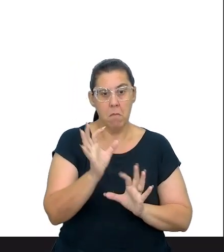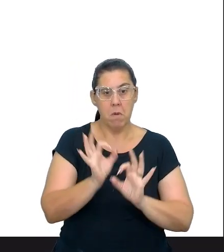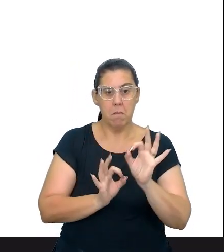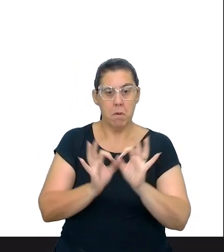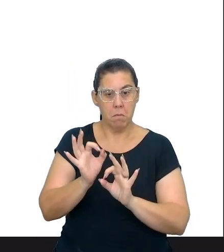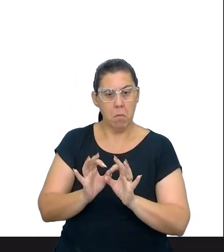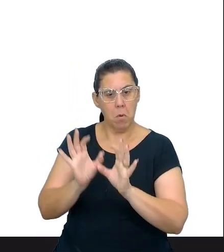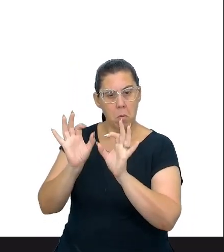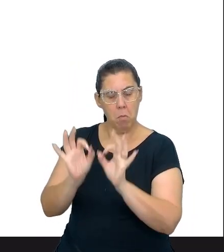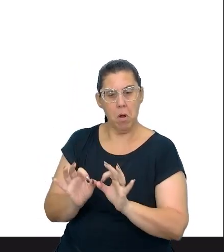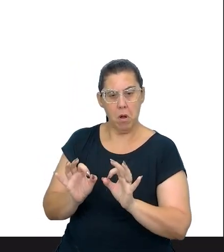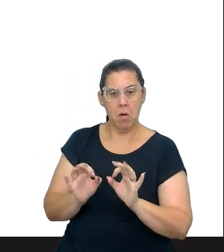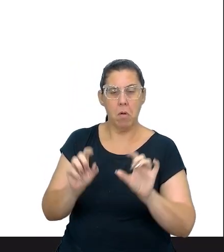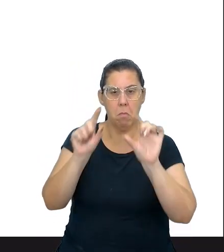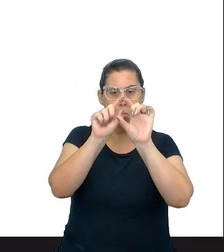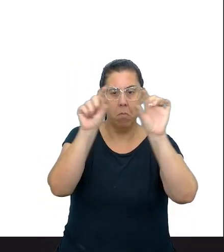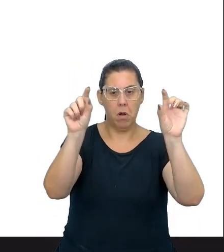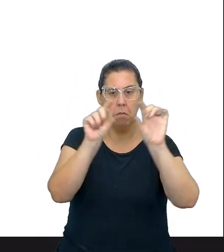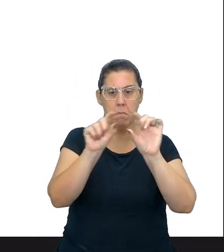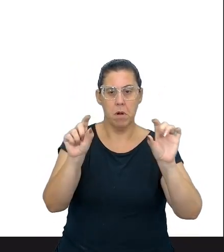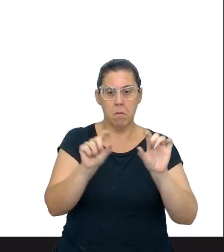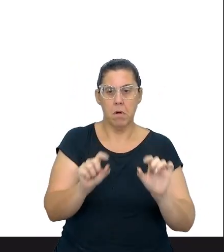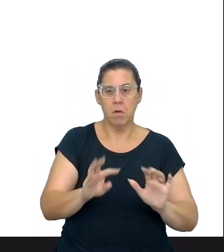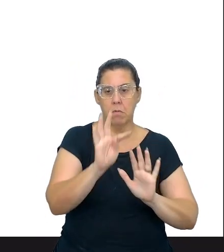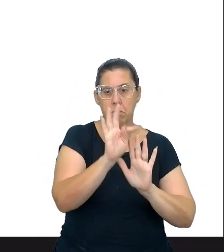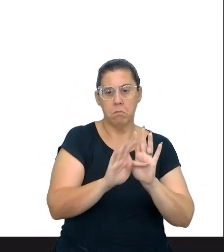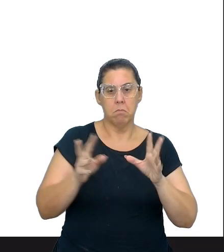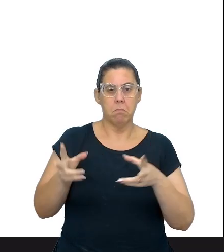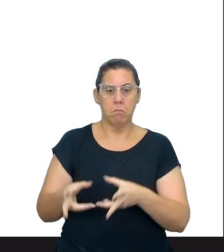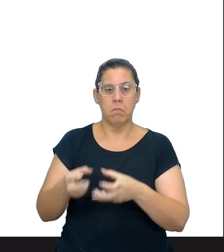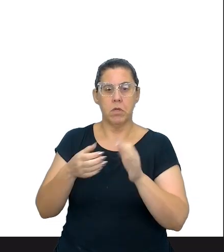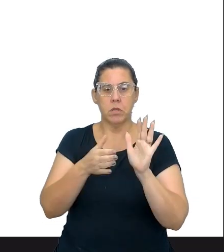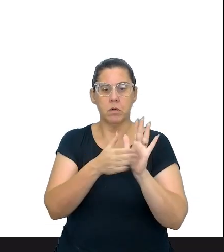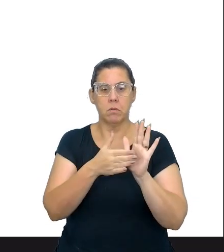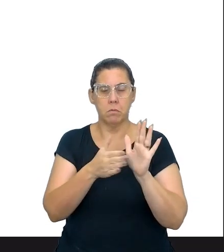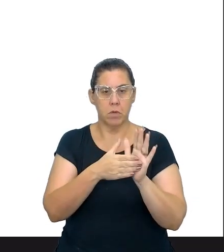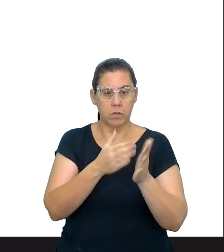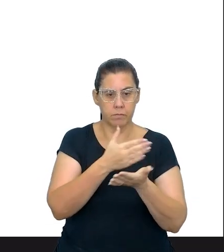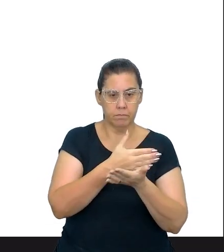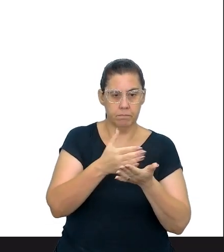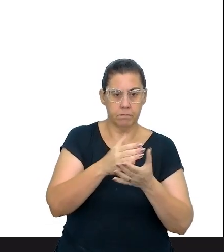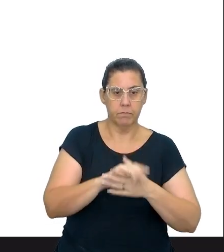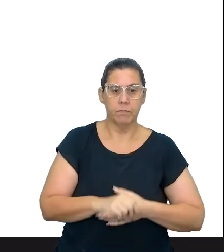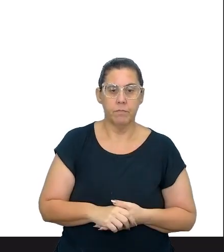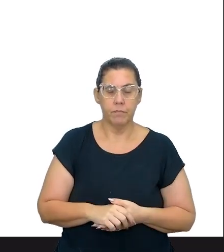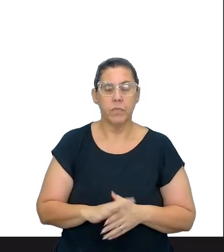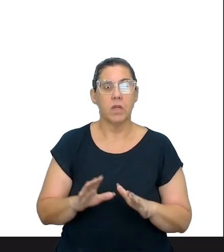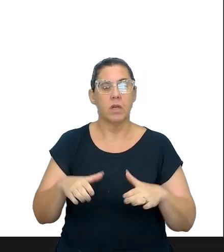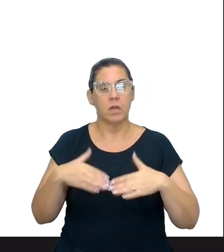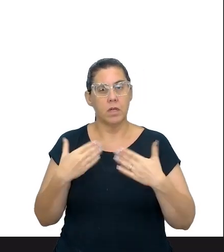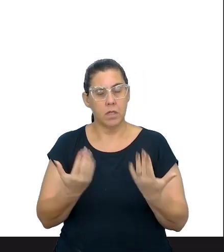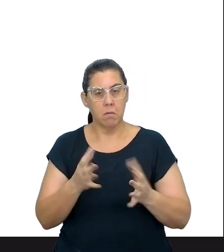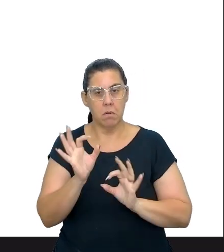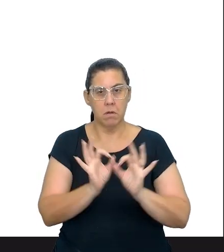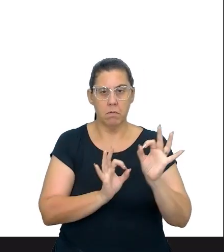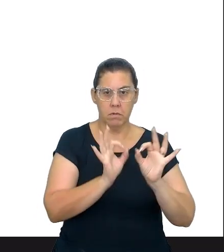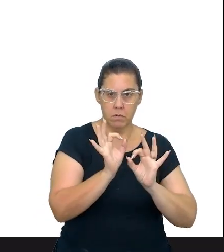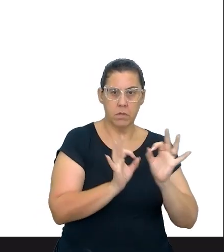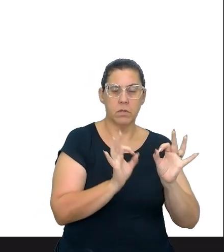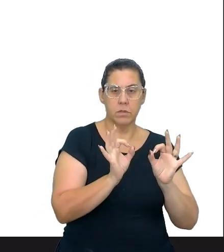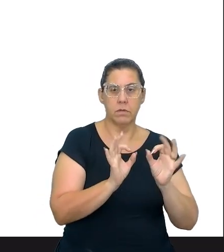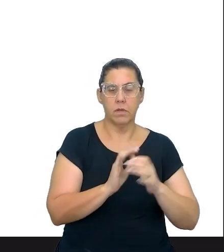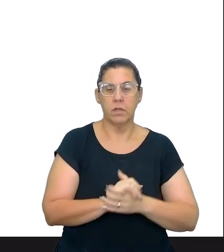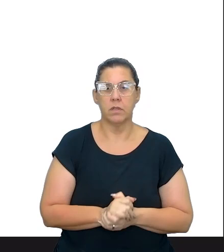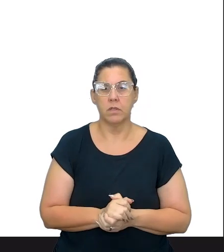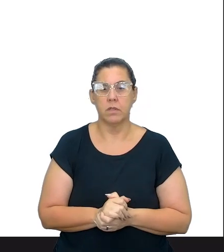Organizar adequadamente os parágrafos de um texto, visando a proposta iniciativa. Então, para ele organizar adequadamente os